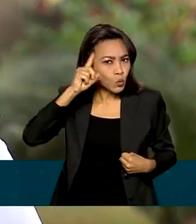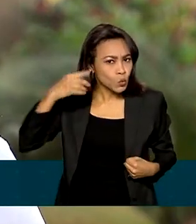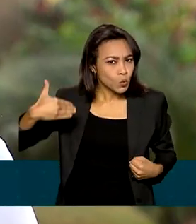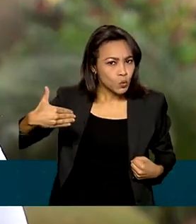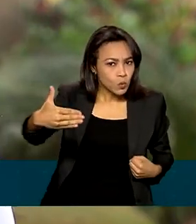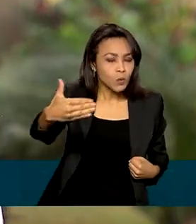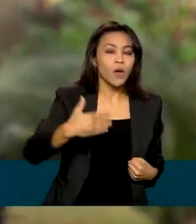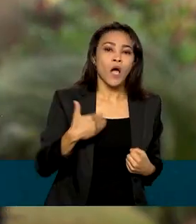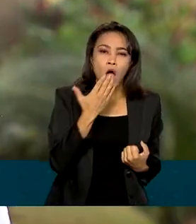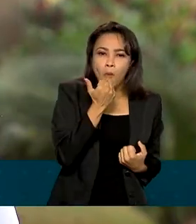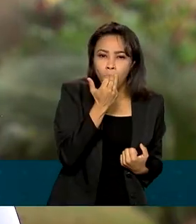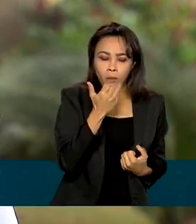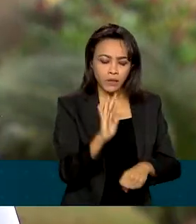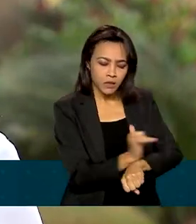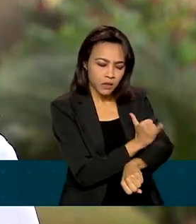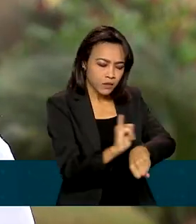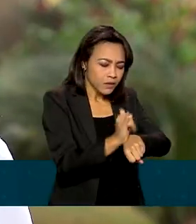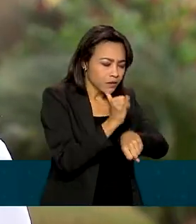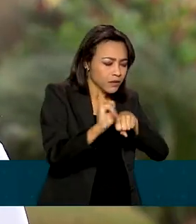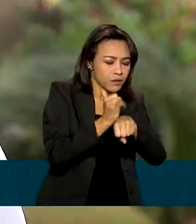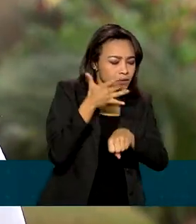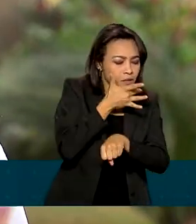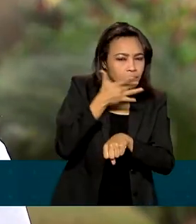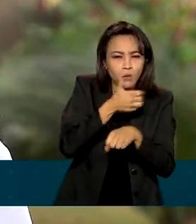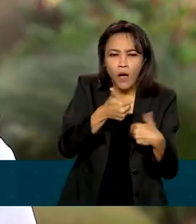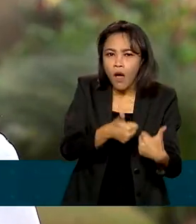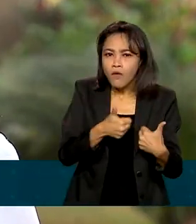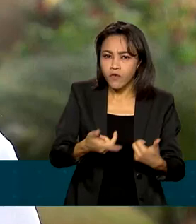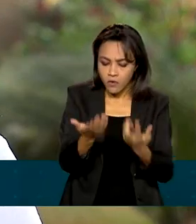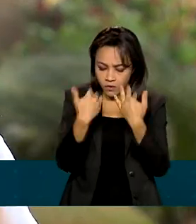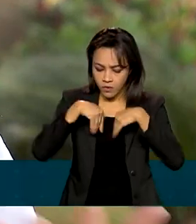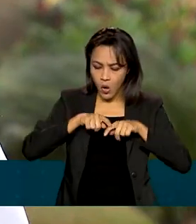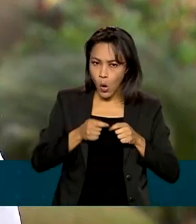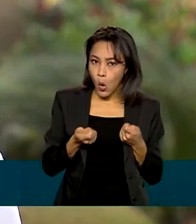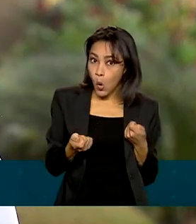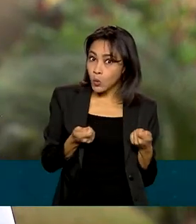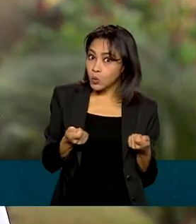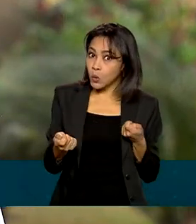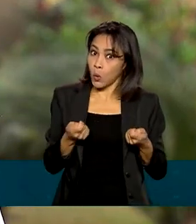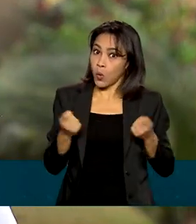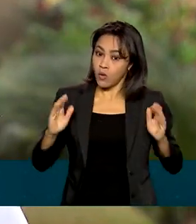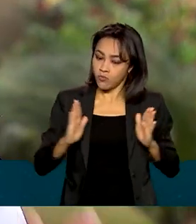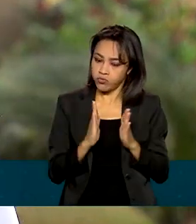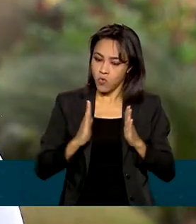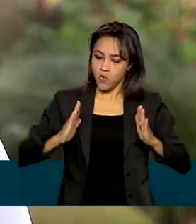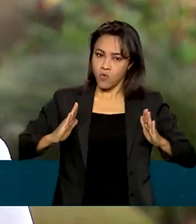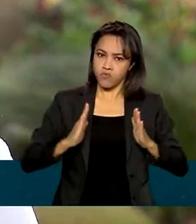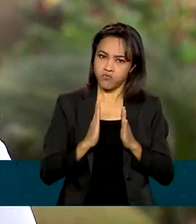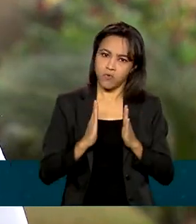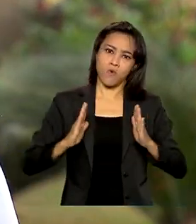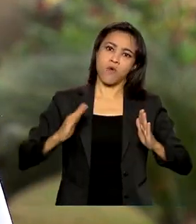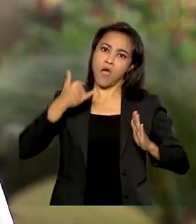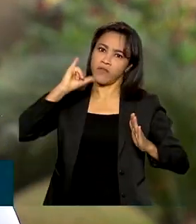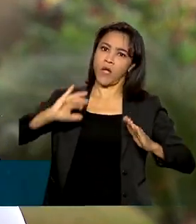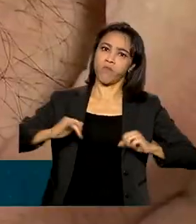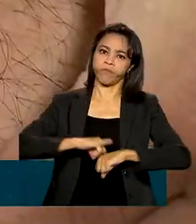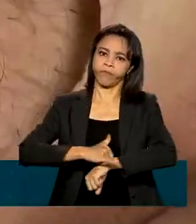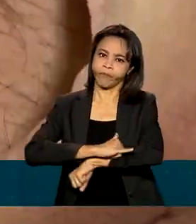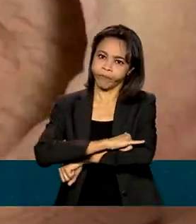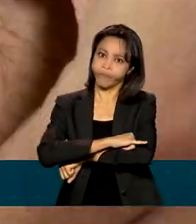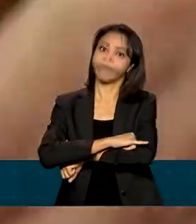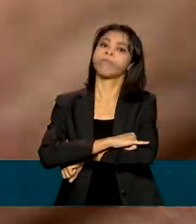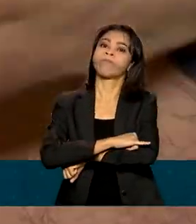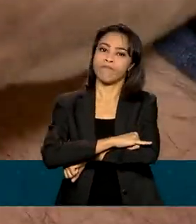fazer uma alimentação saudável, ter um bom controle em relação ao peso corporal, evitar a obesidade.